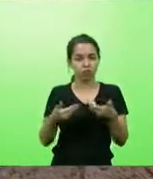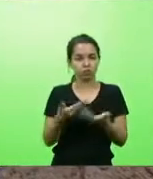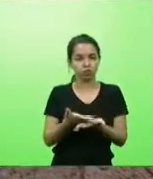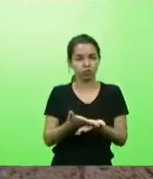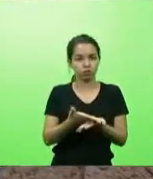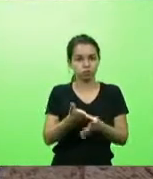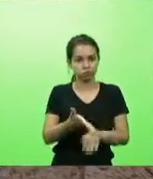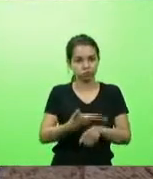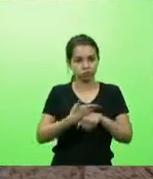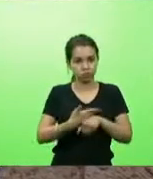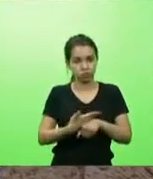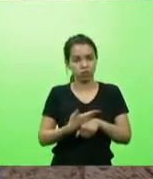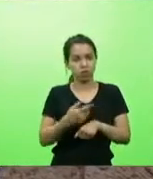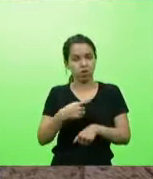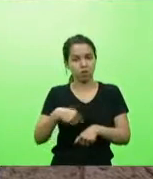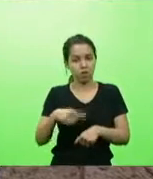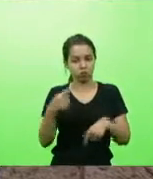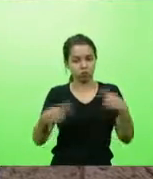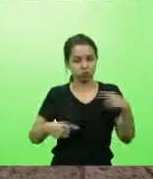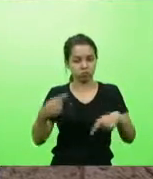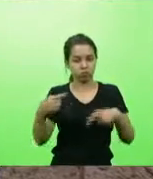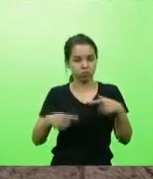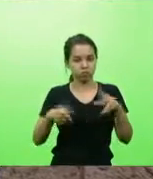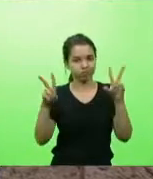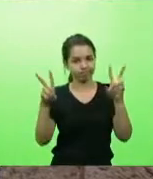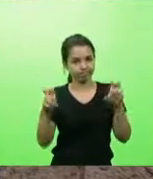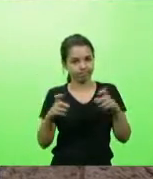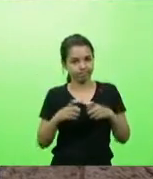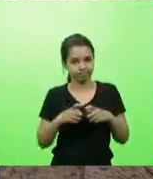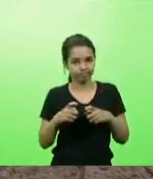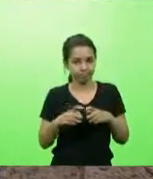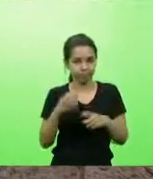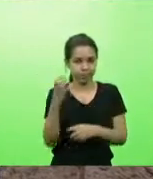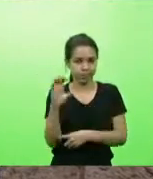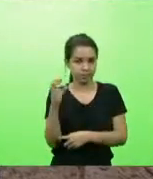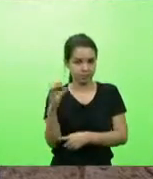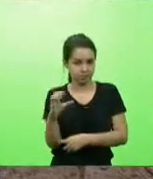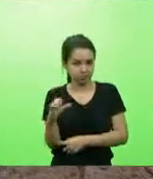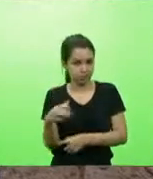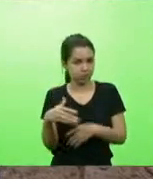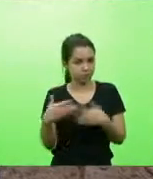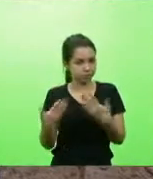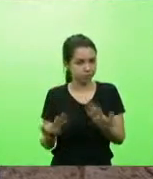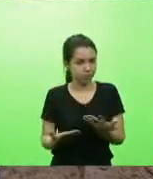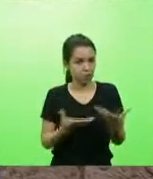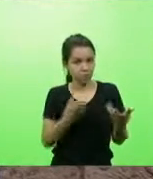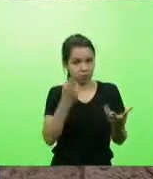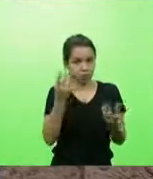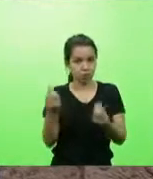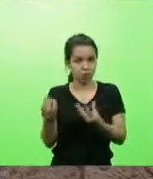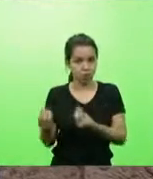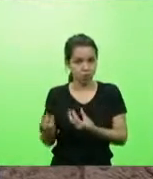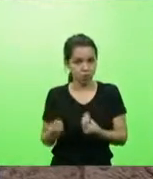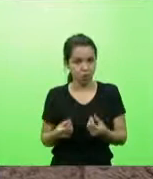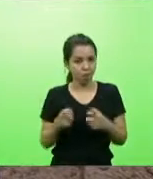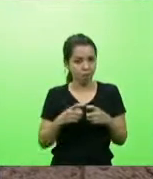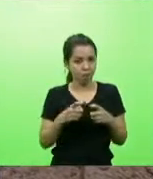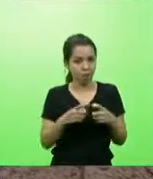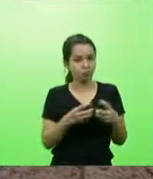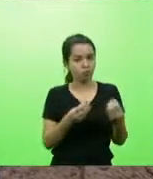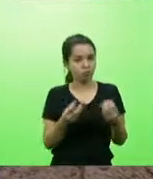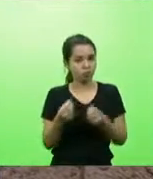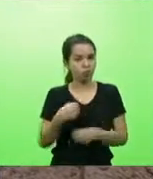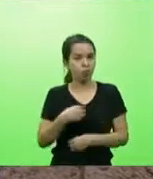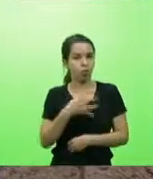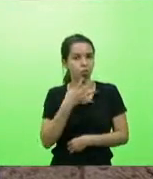que é da medicina, que é da ciência. Então, muitas pessoas que eu conheço, muitos médicos que eu conheço